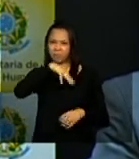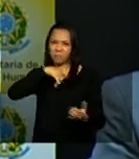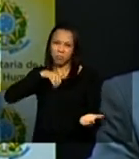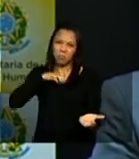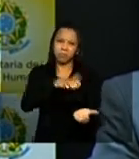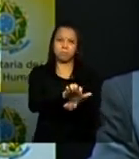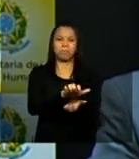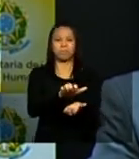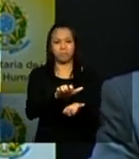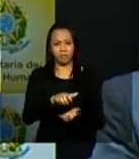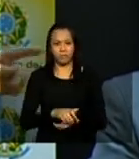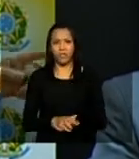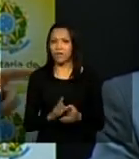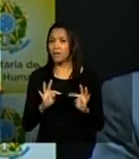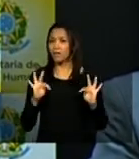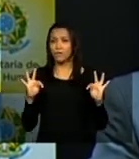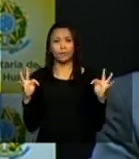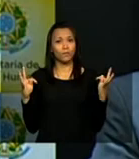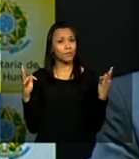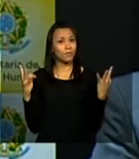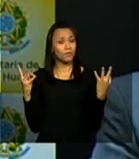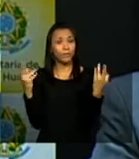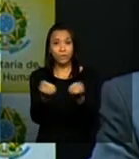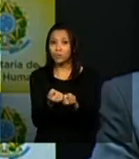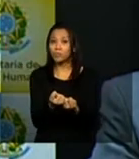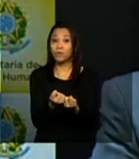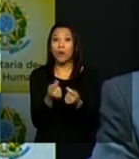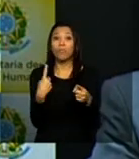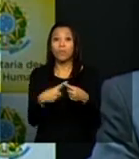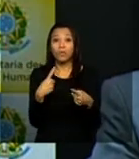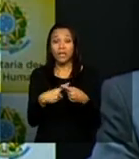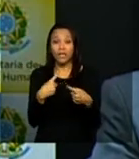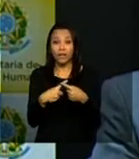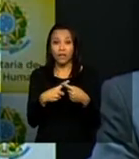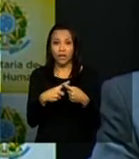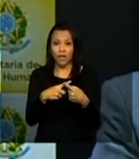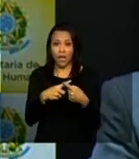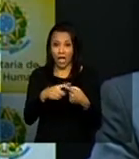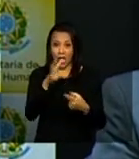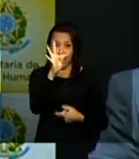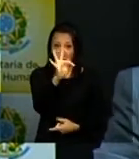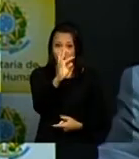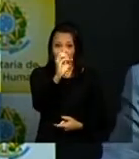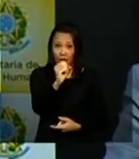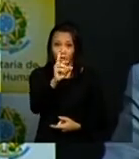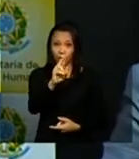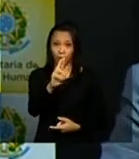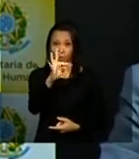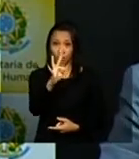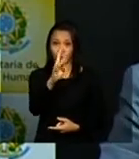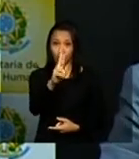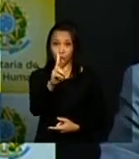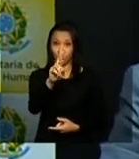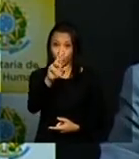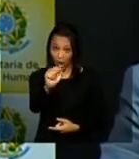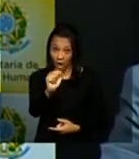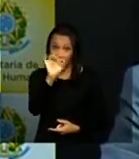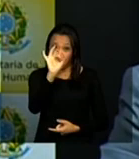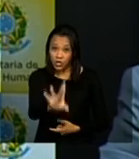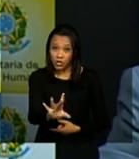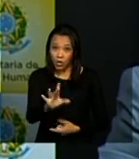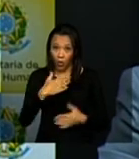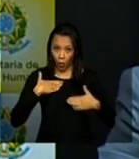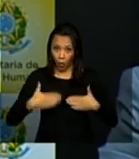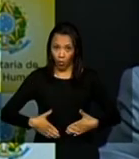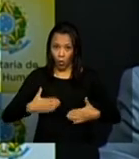violentadas em todas as formas porque a tortura companheiros e companheiras não é só física